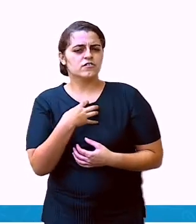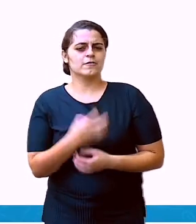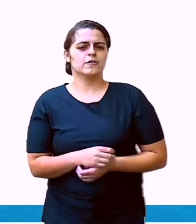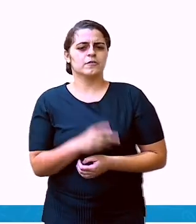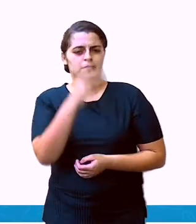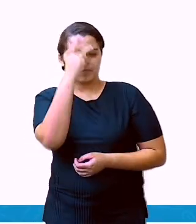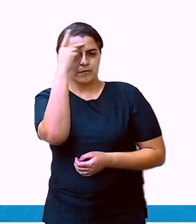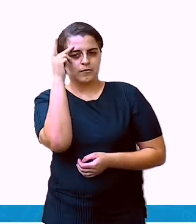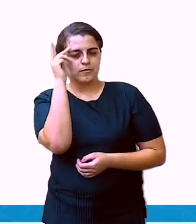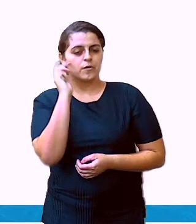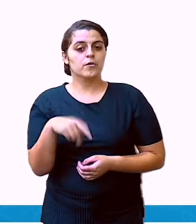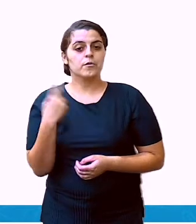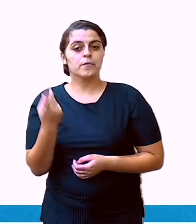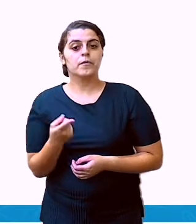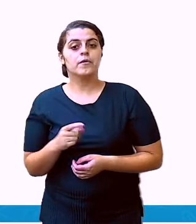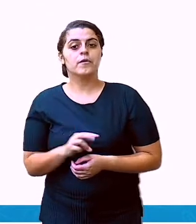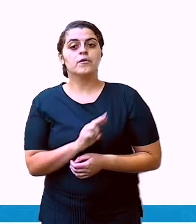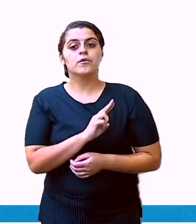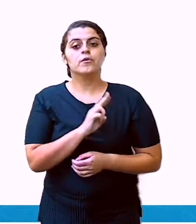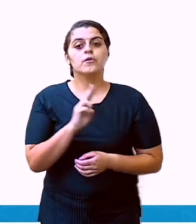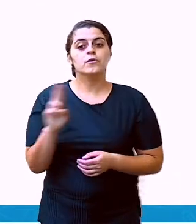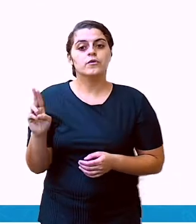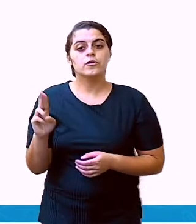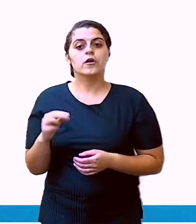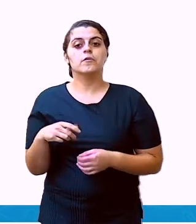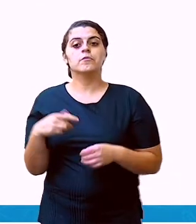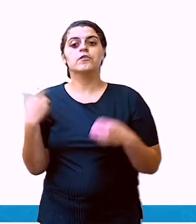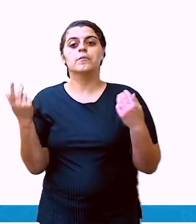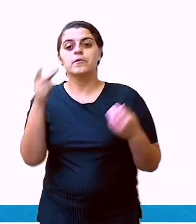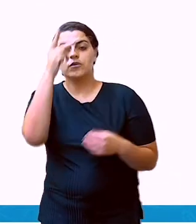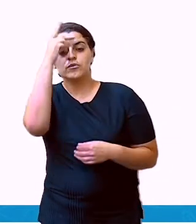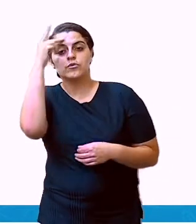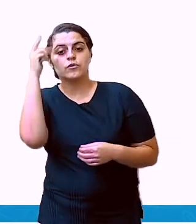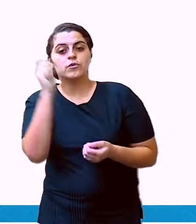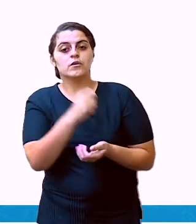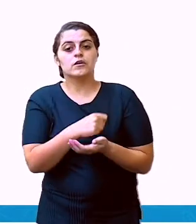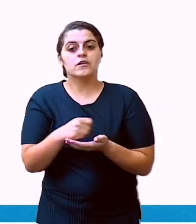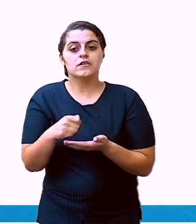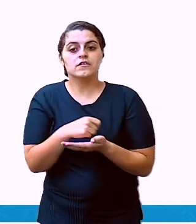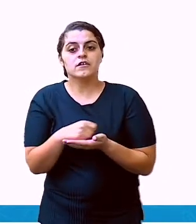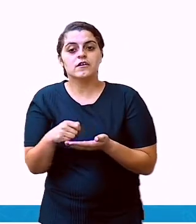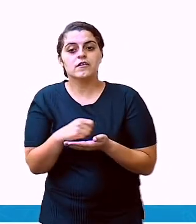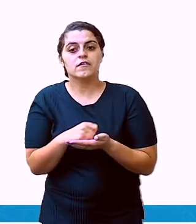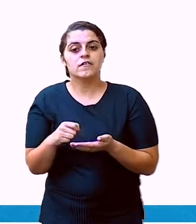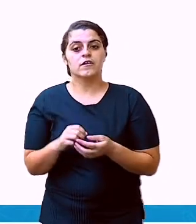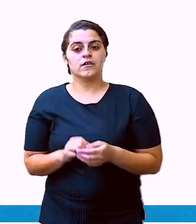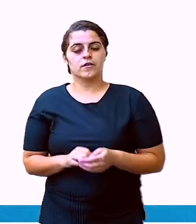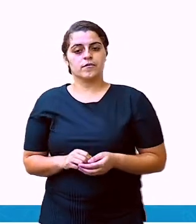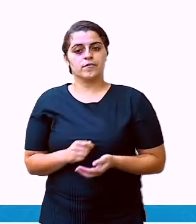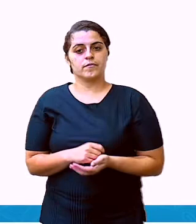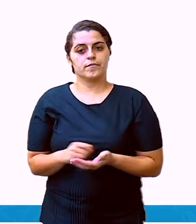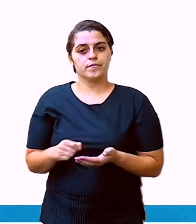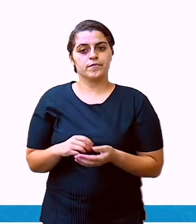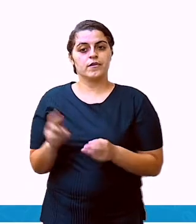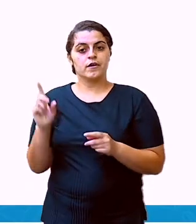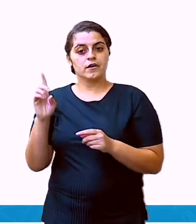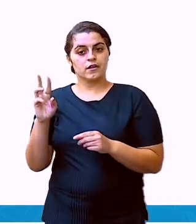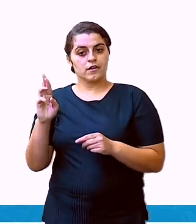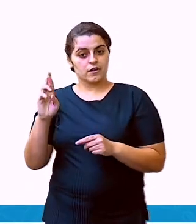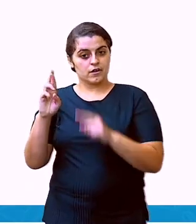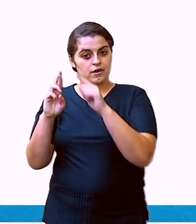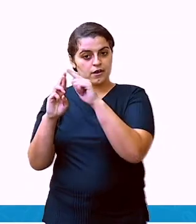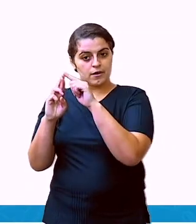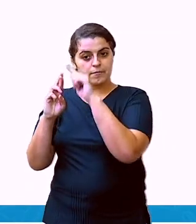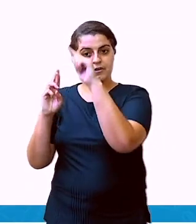E depois, o nome de quem escreveu o bilhete, que é o remetente. O nome de quem escreveu o bilhete vem